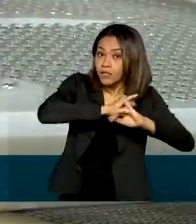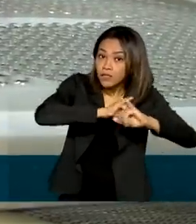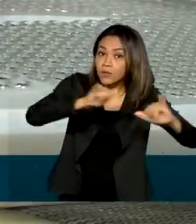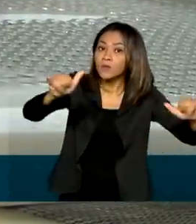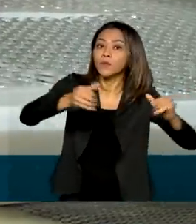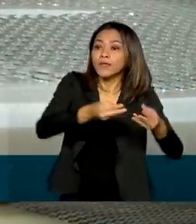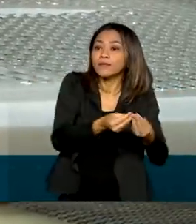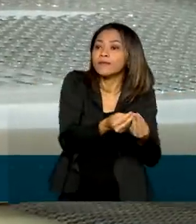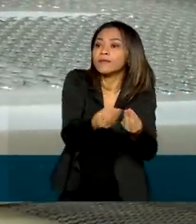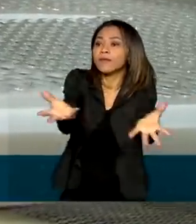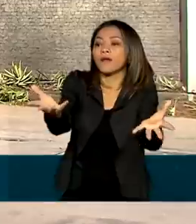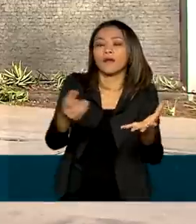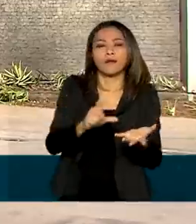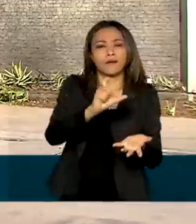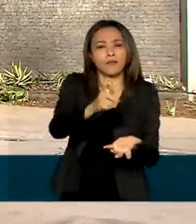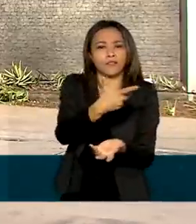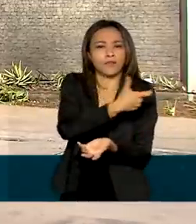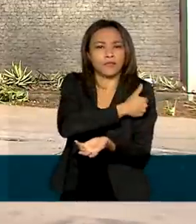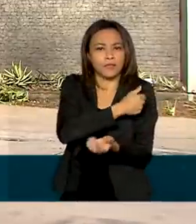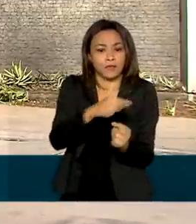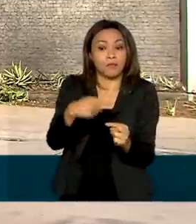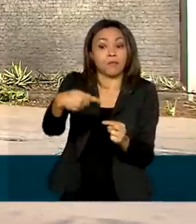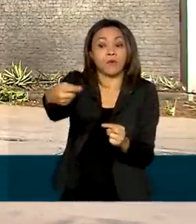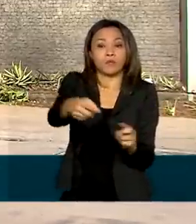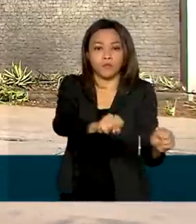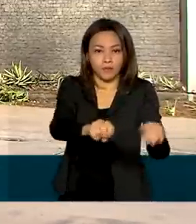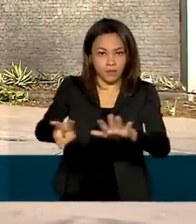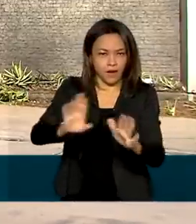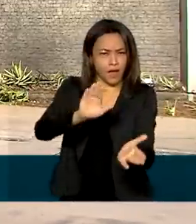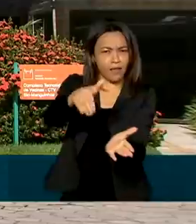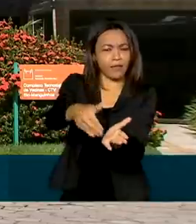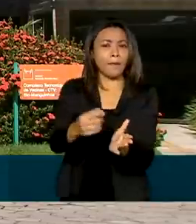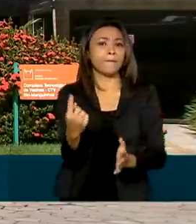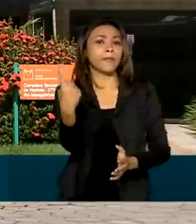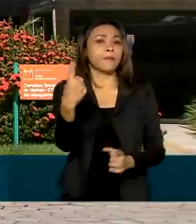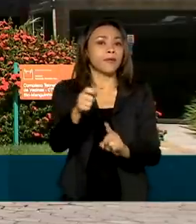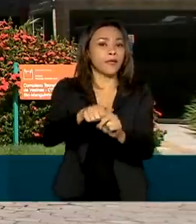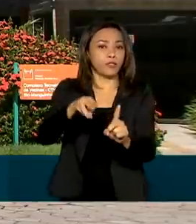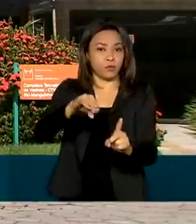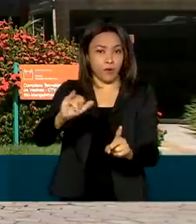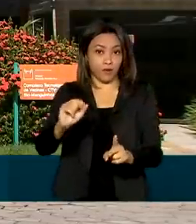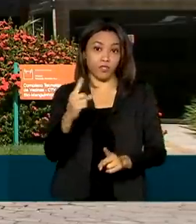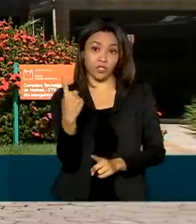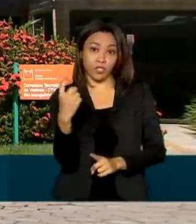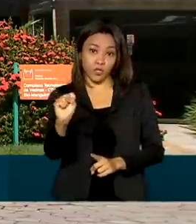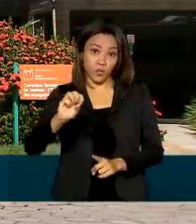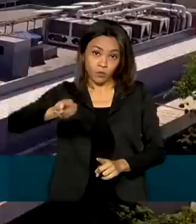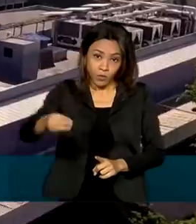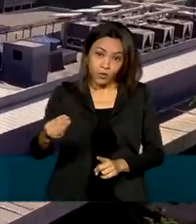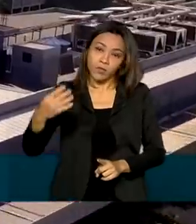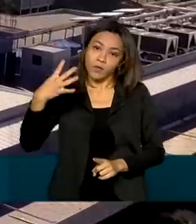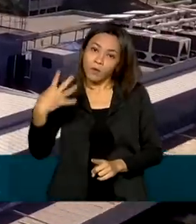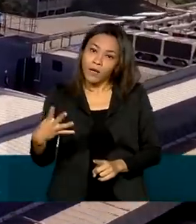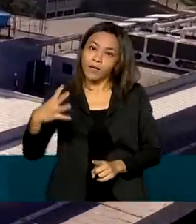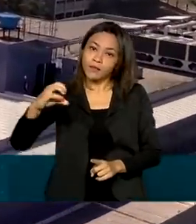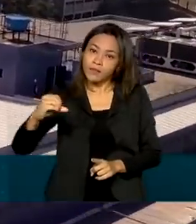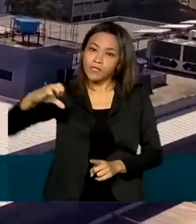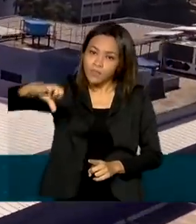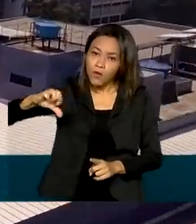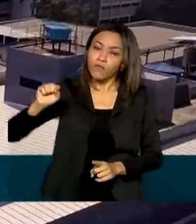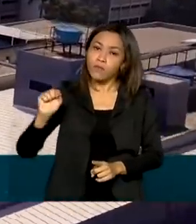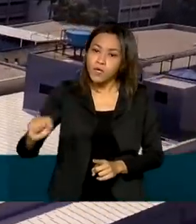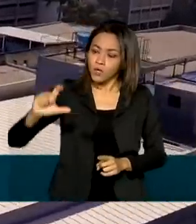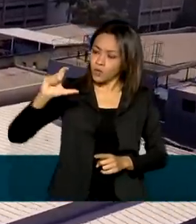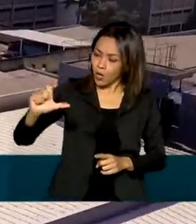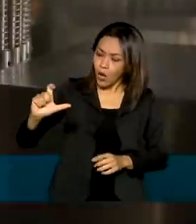-19 para as próximas semanas. Até 1º de maio, vão ser 18 milhões e 409 mil doses